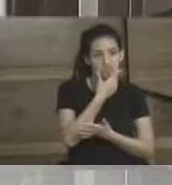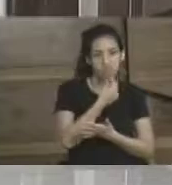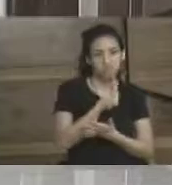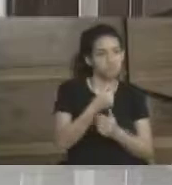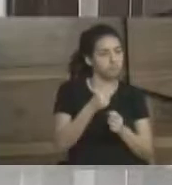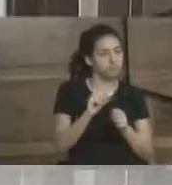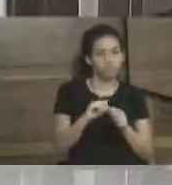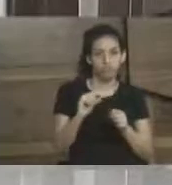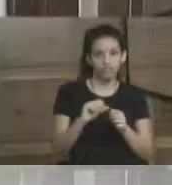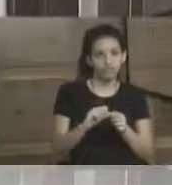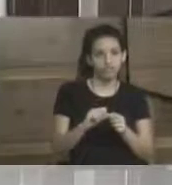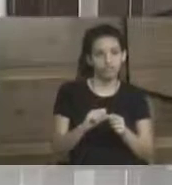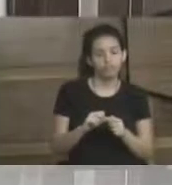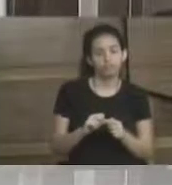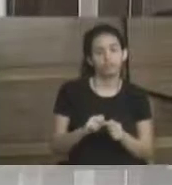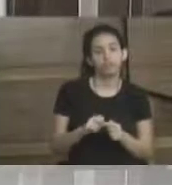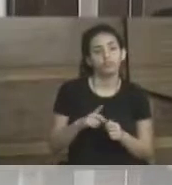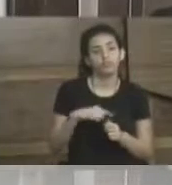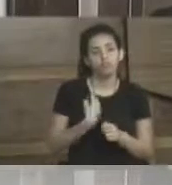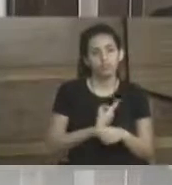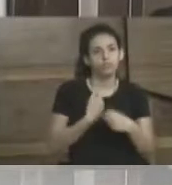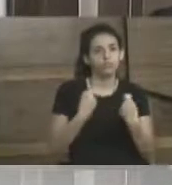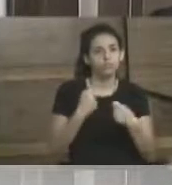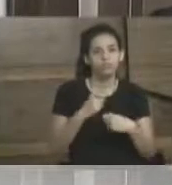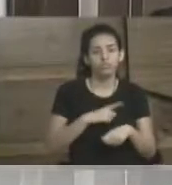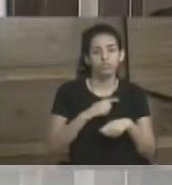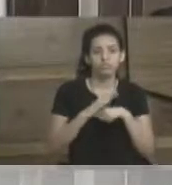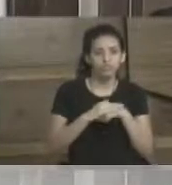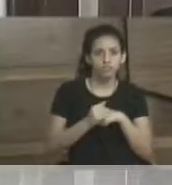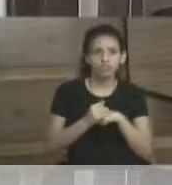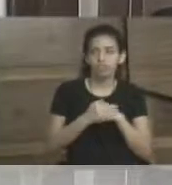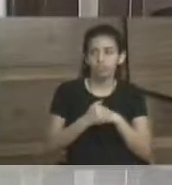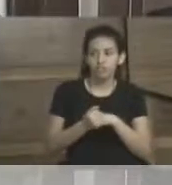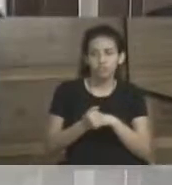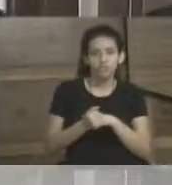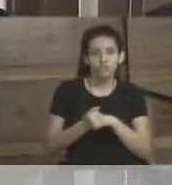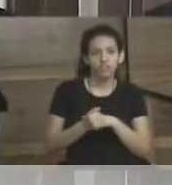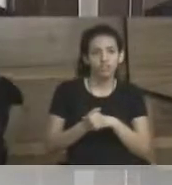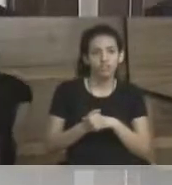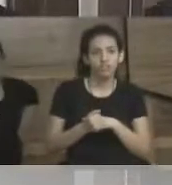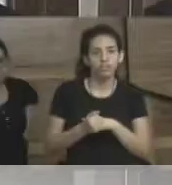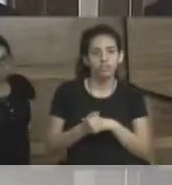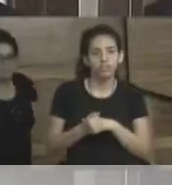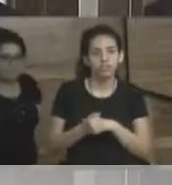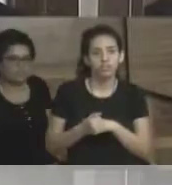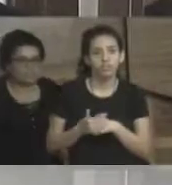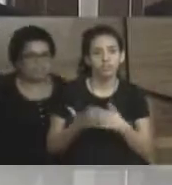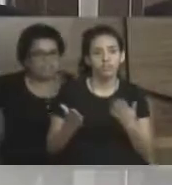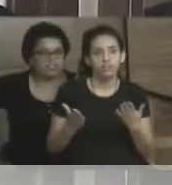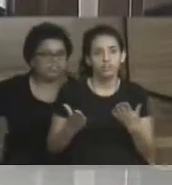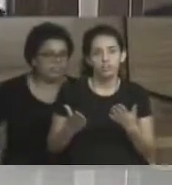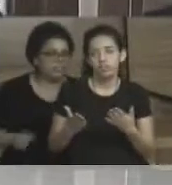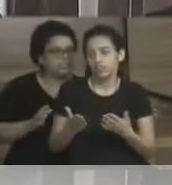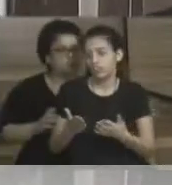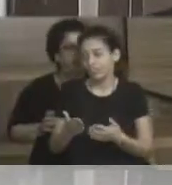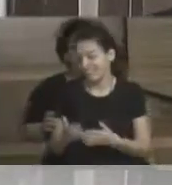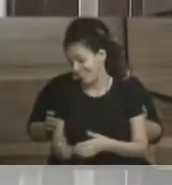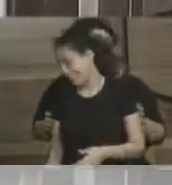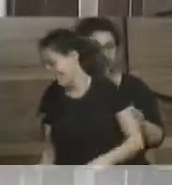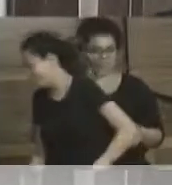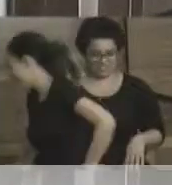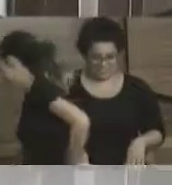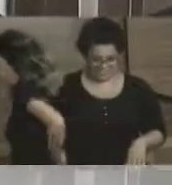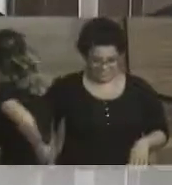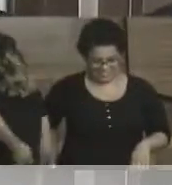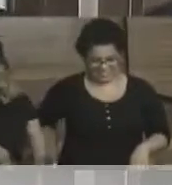não faz. Então, que a gente tenha muito carinho. Não só isso, tantas outras coisas. Hoje, graças a Deus, nós temos a